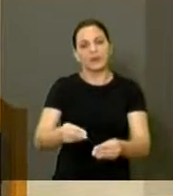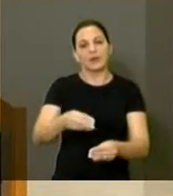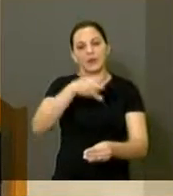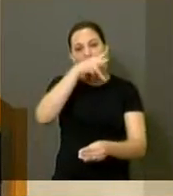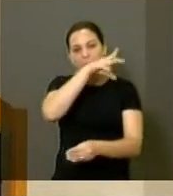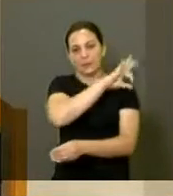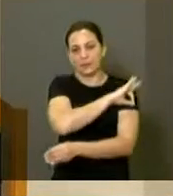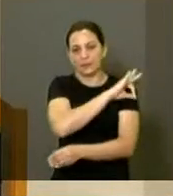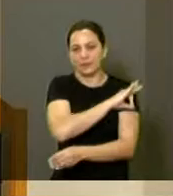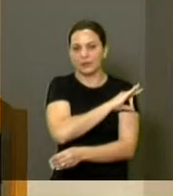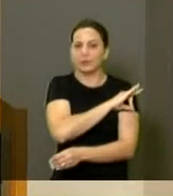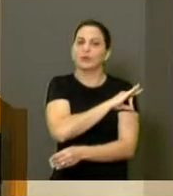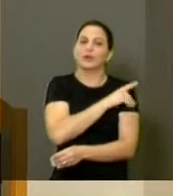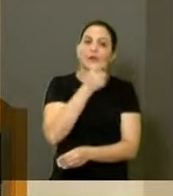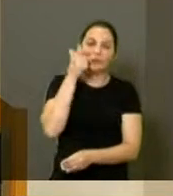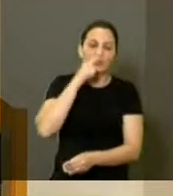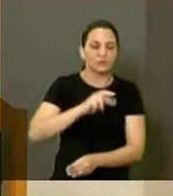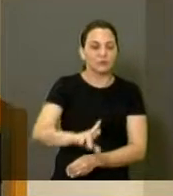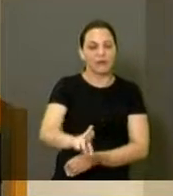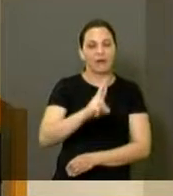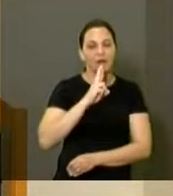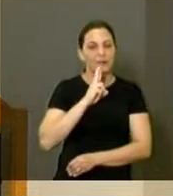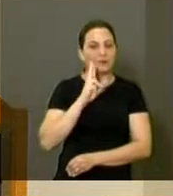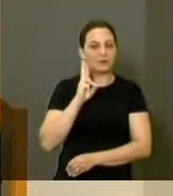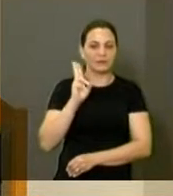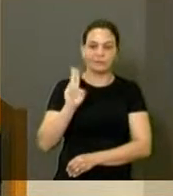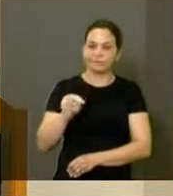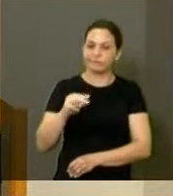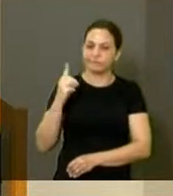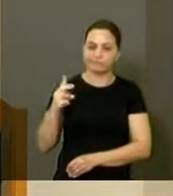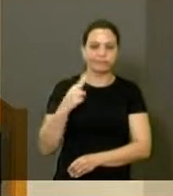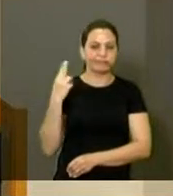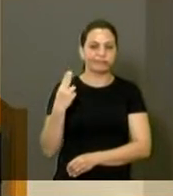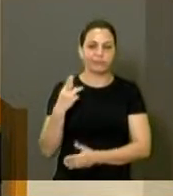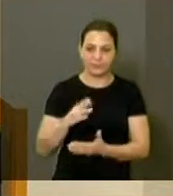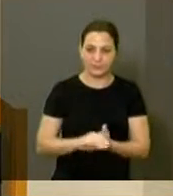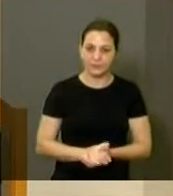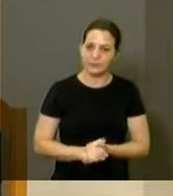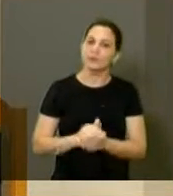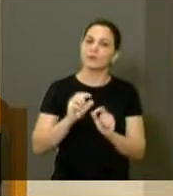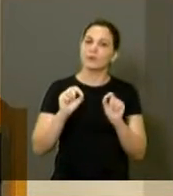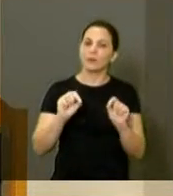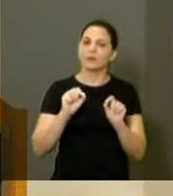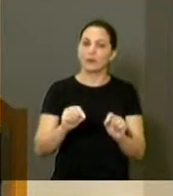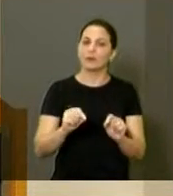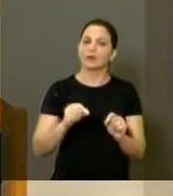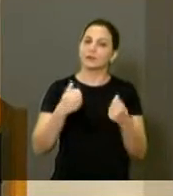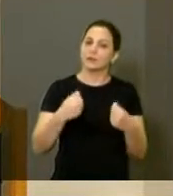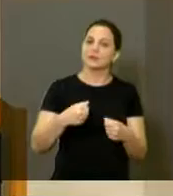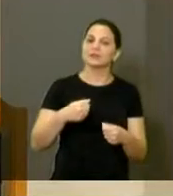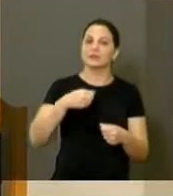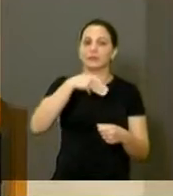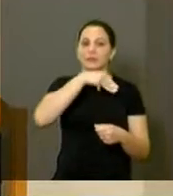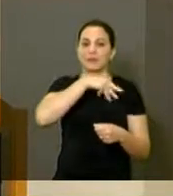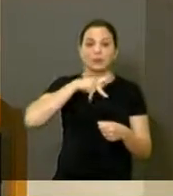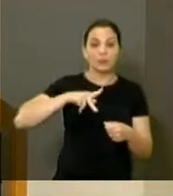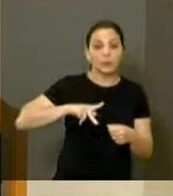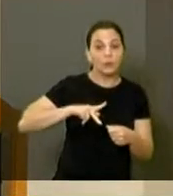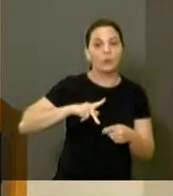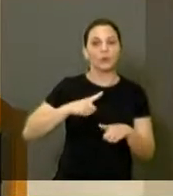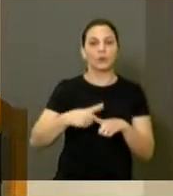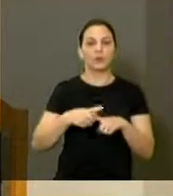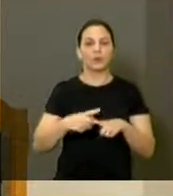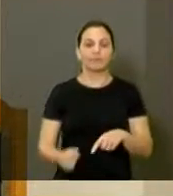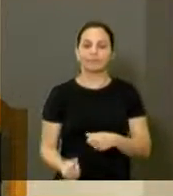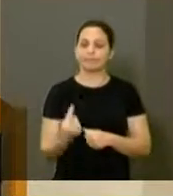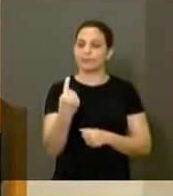nem assim a gente consegue obter a resposta. A gente acaba tendo que acionar o Ministério Público e isso é um absurdo, porque